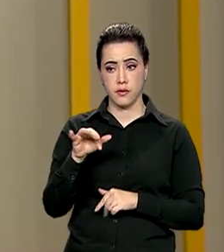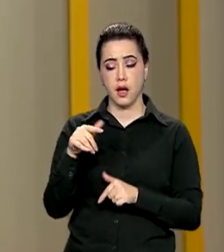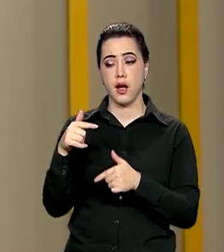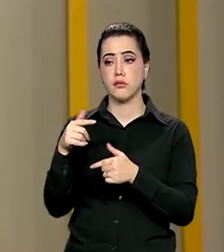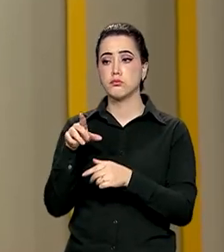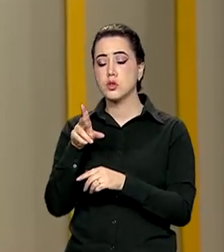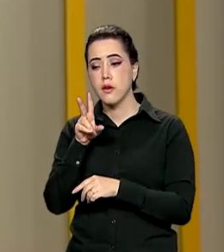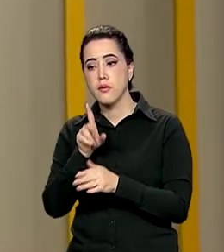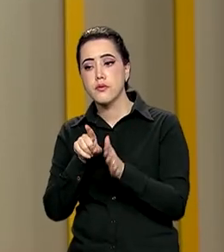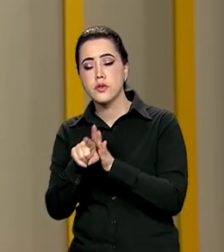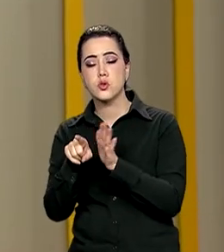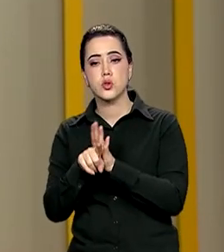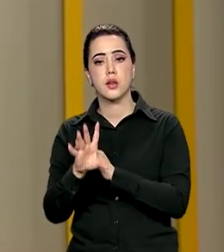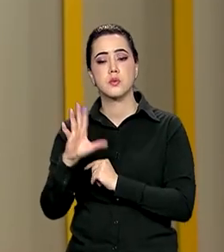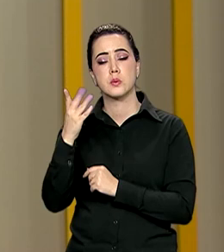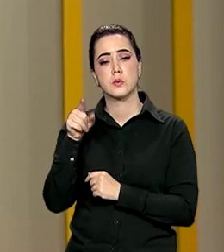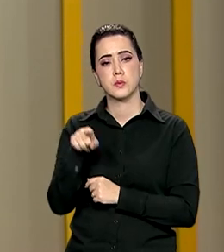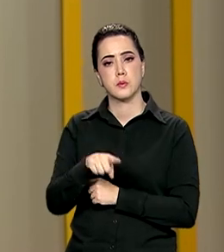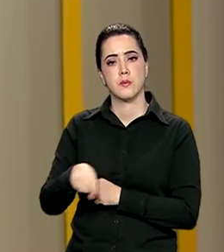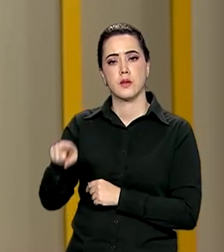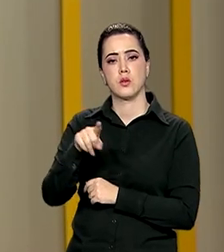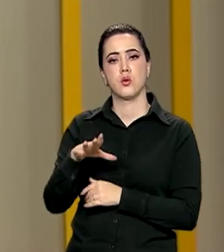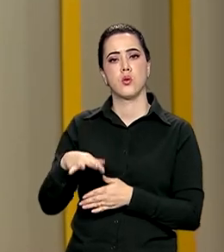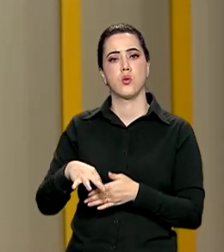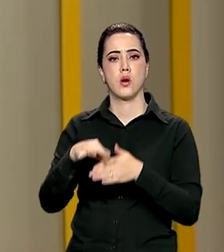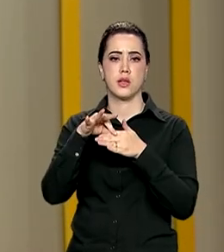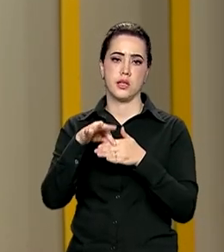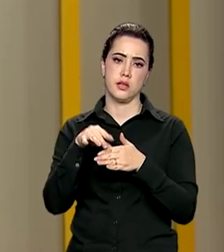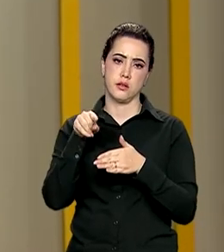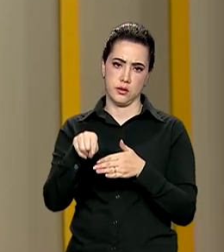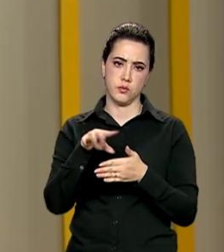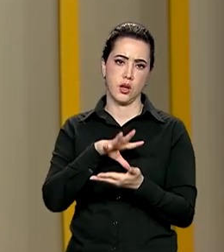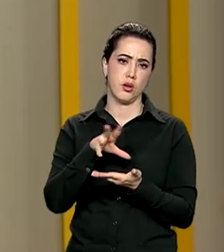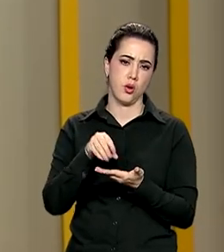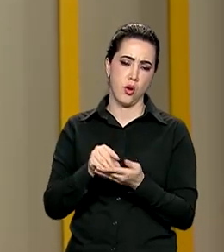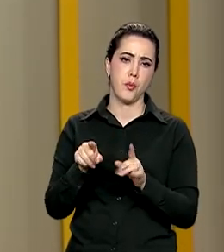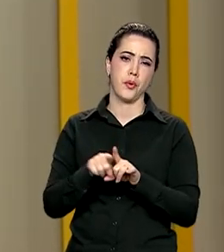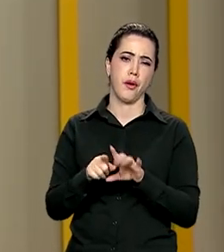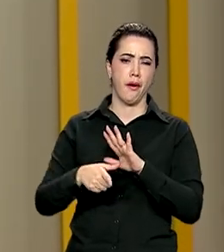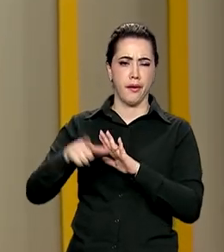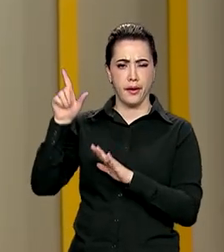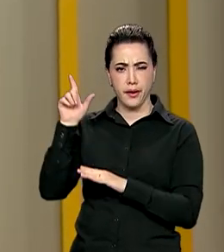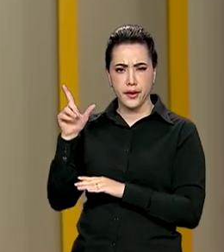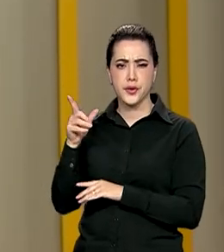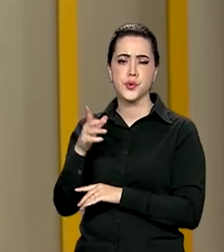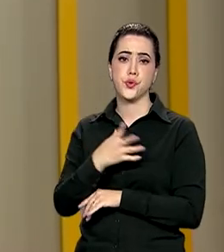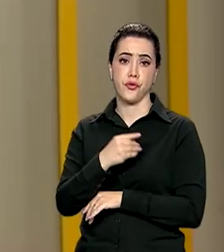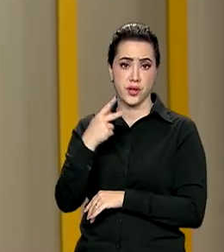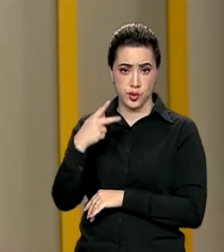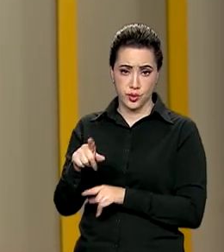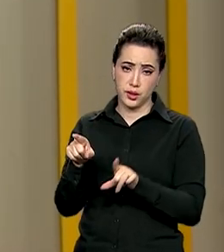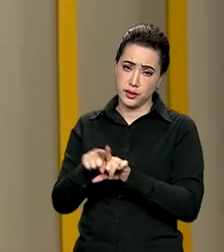quilombola Bernadette Pacífico, que também teve o filho, Gabriel dos Santos, assassinado a tiros em 2017.